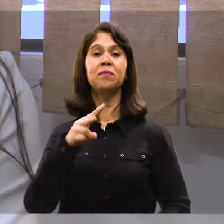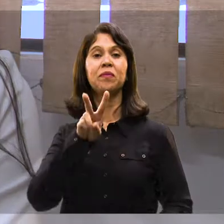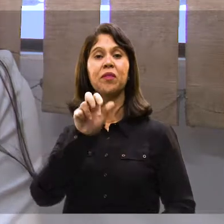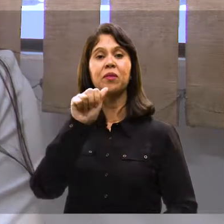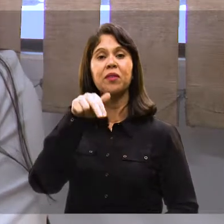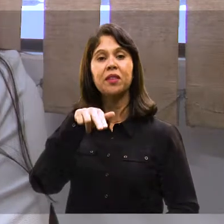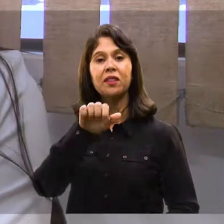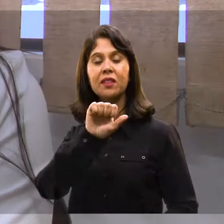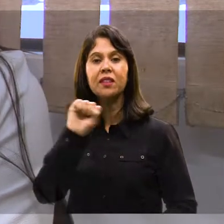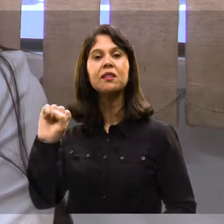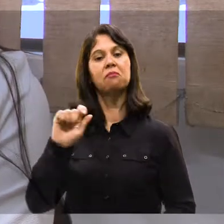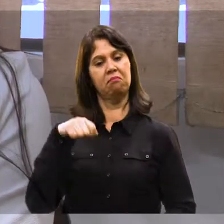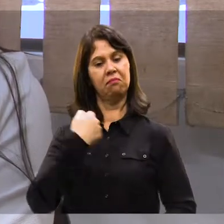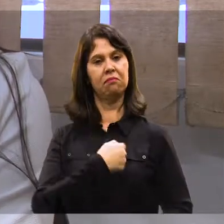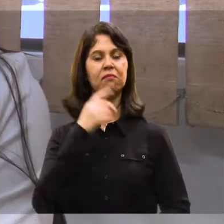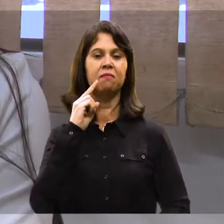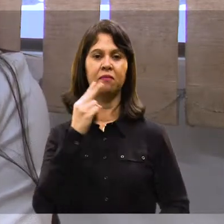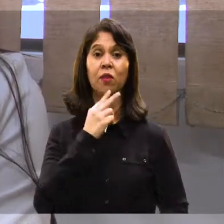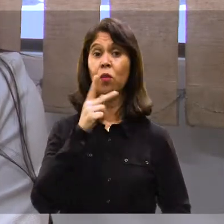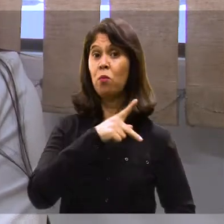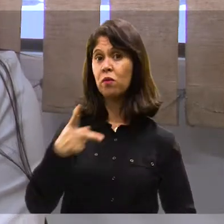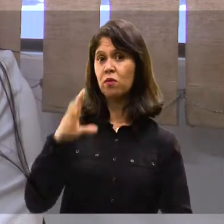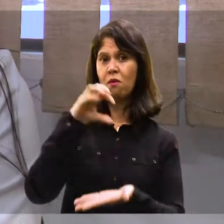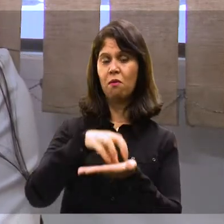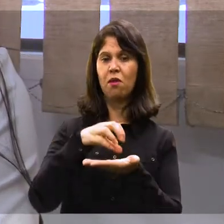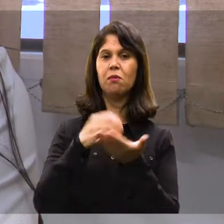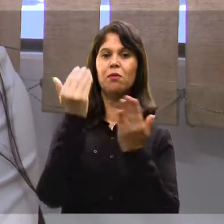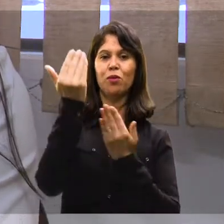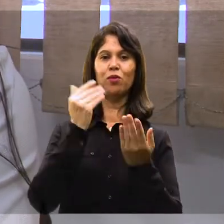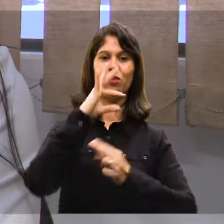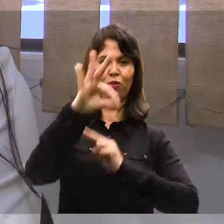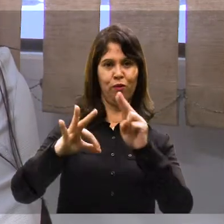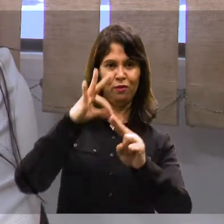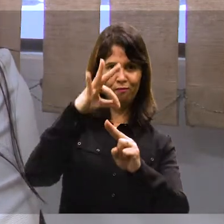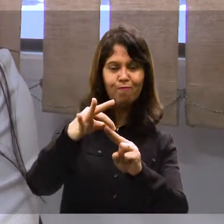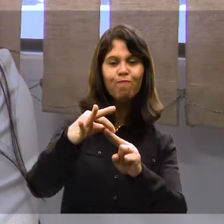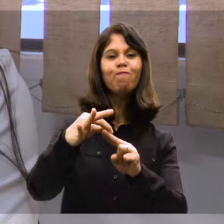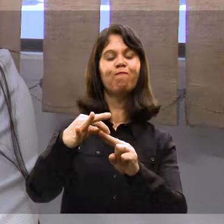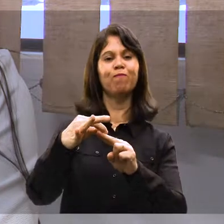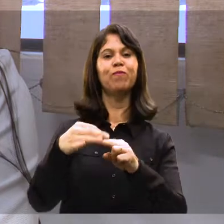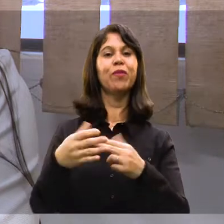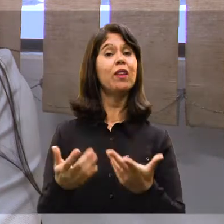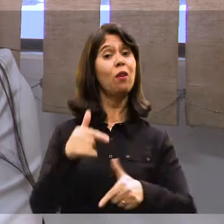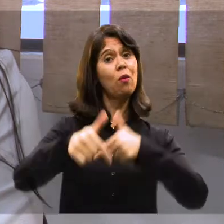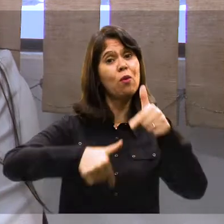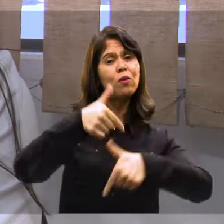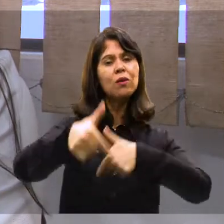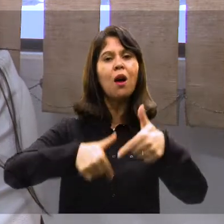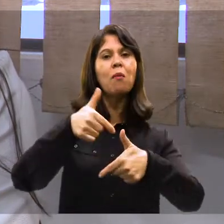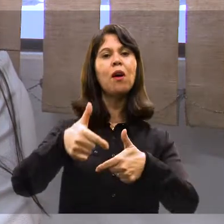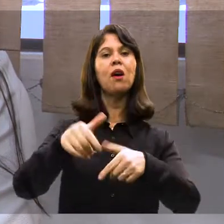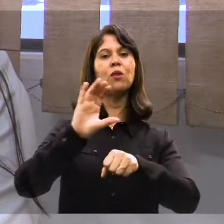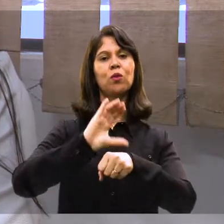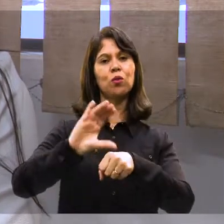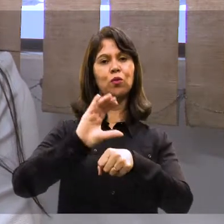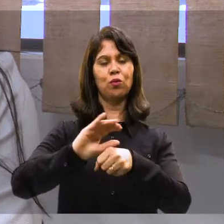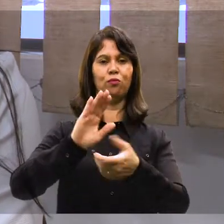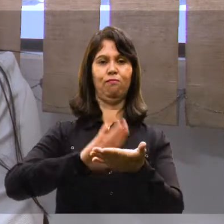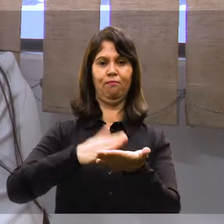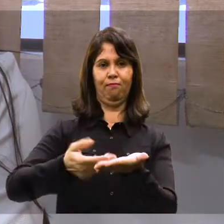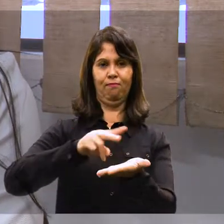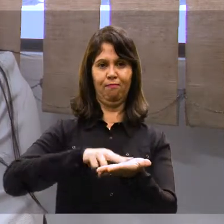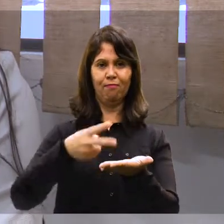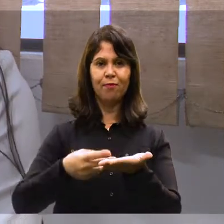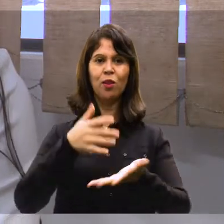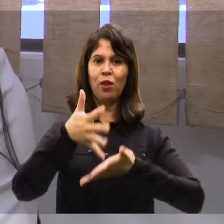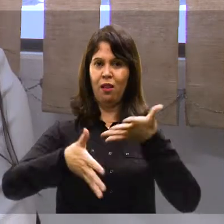Meu nome é Vanessa Regina de Oliveira Martins, eu sou professora do Departamento de Psicologia da UFSCar e trabalho no curso de